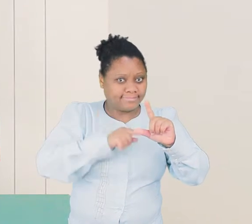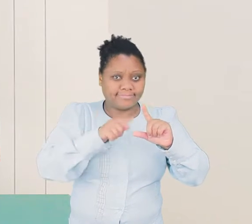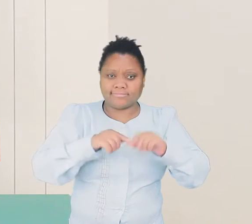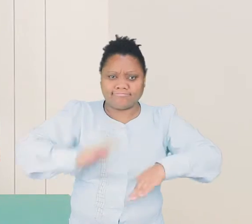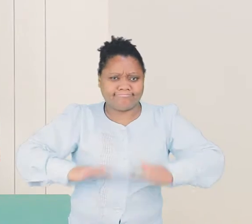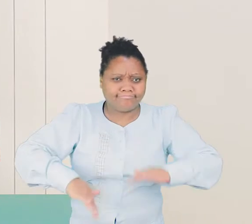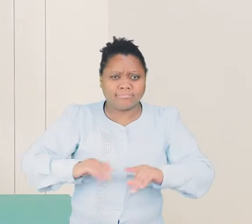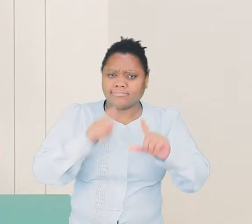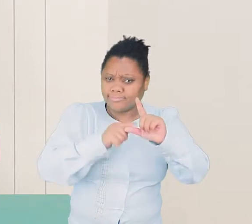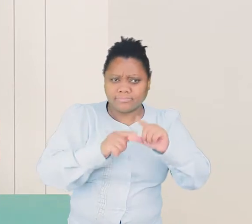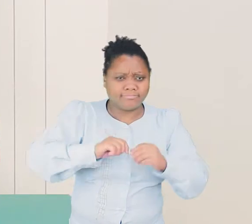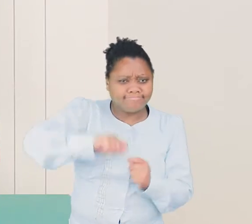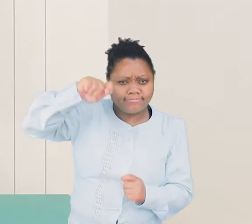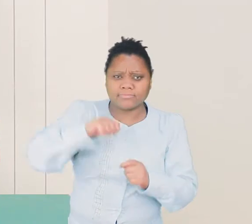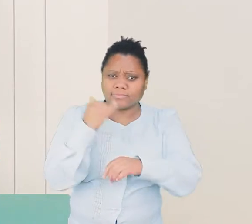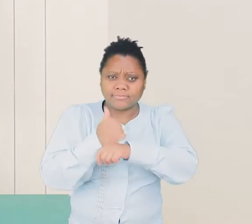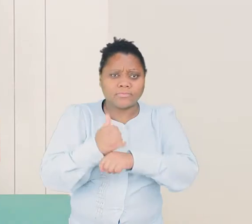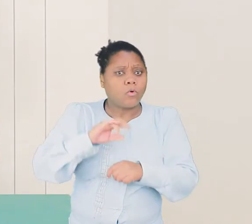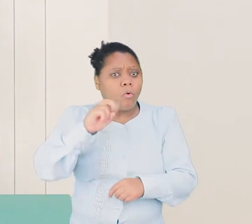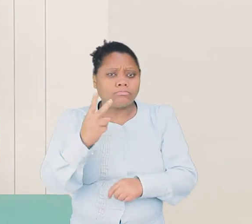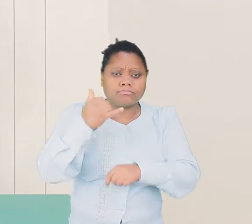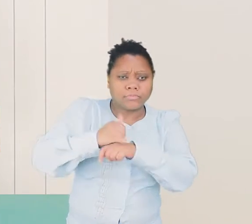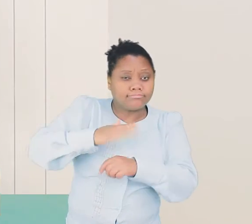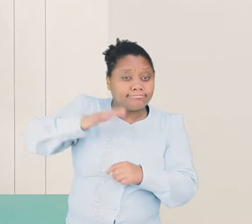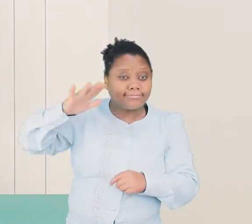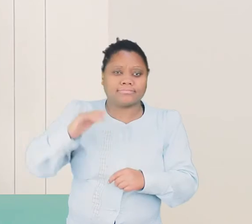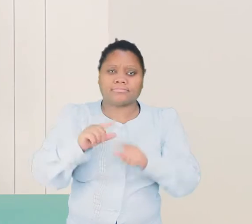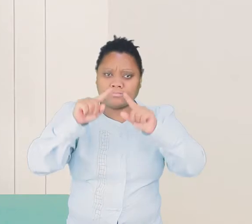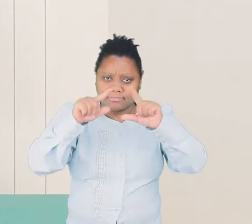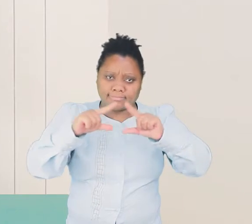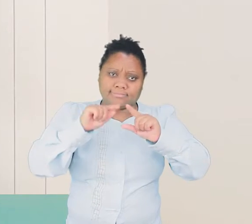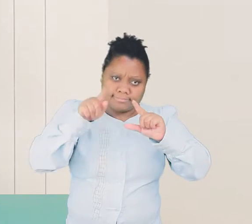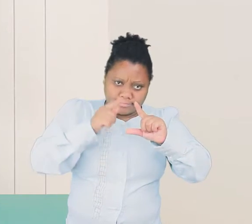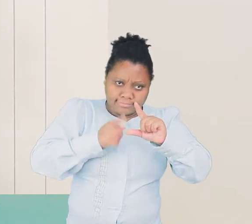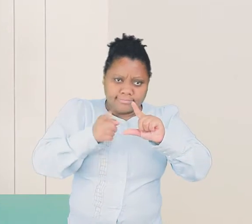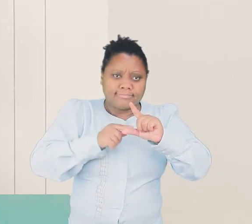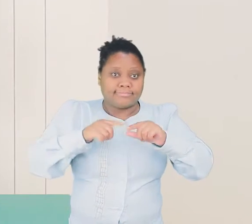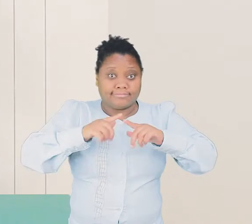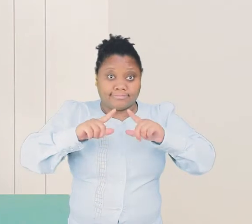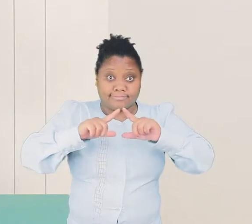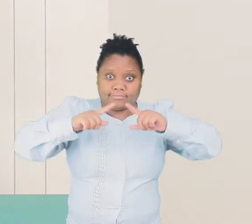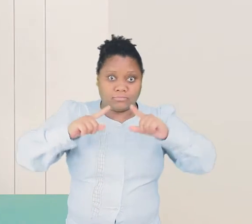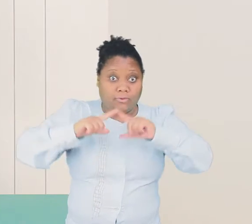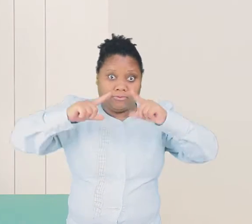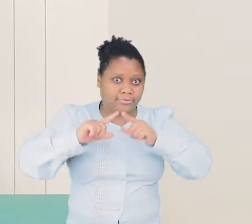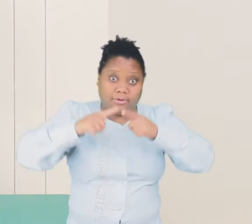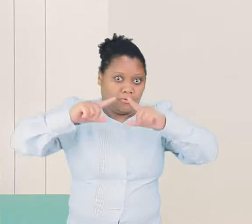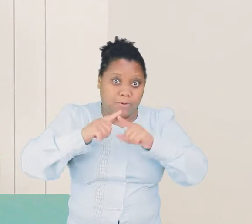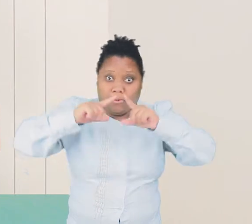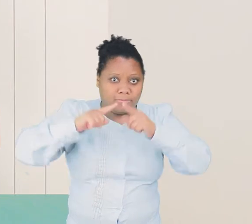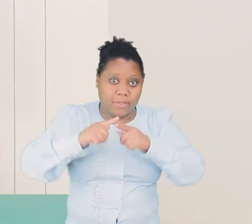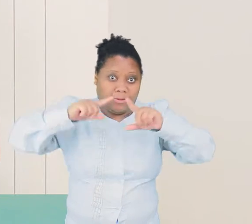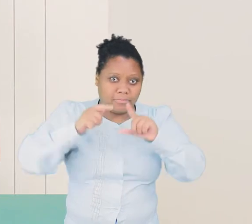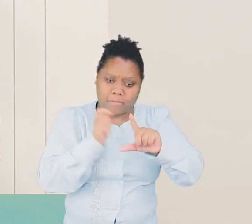instrumento de percussão formado por uma vareta de ferro ou alumínio em forma de triângulo. Todo o seu corpo